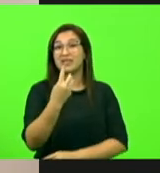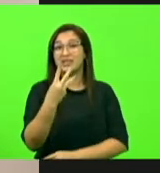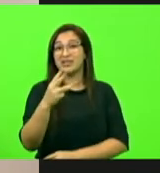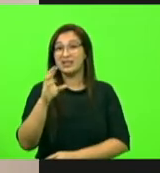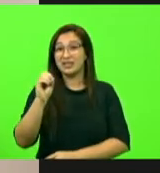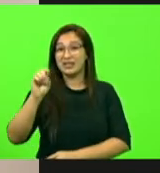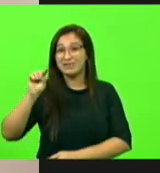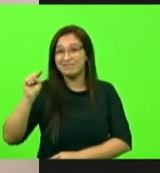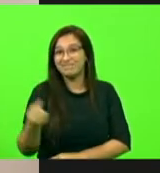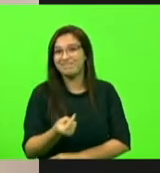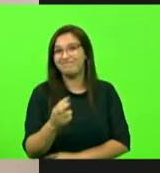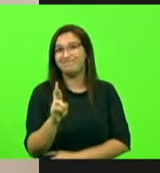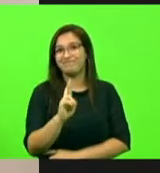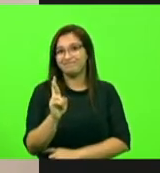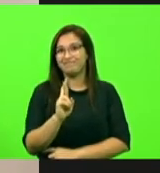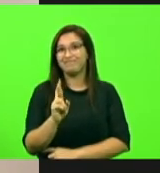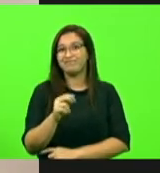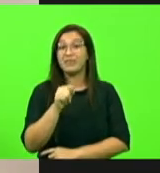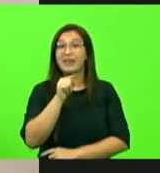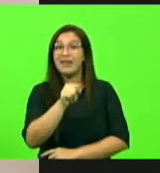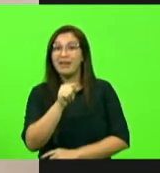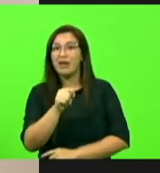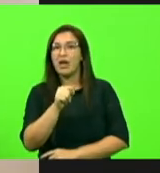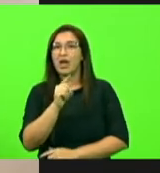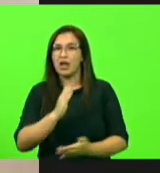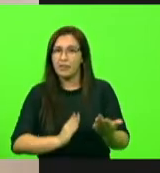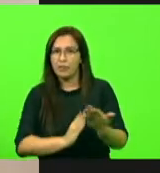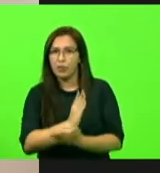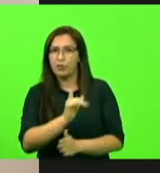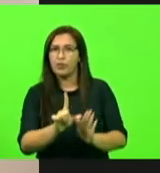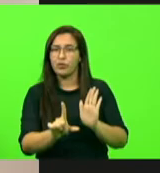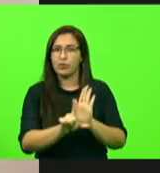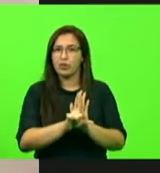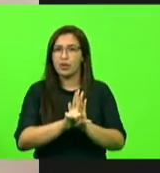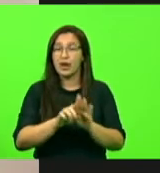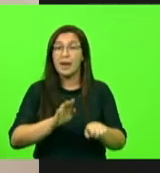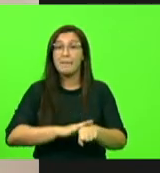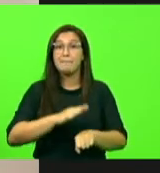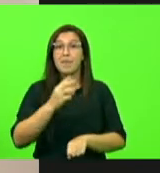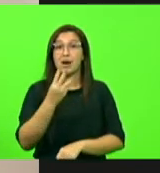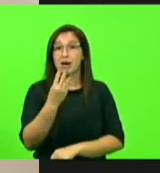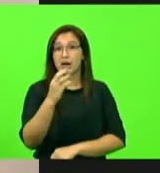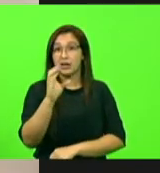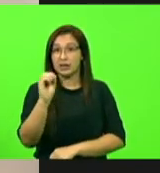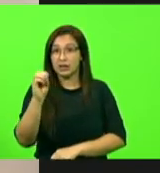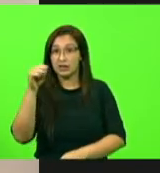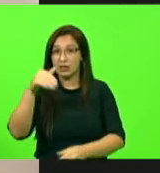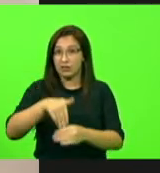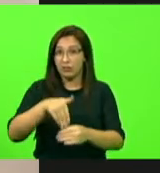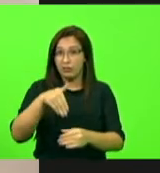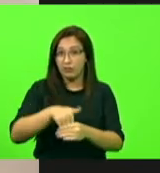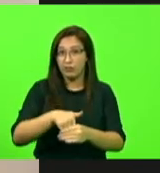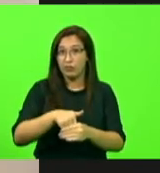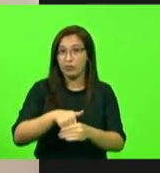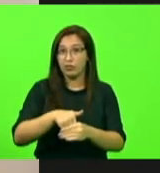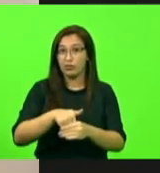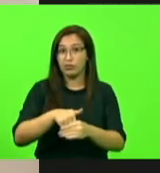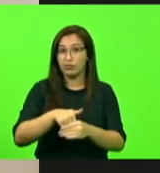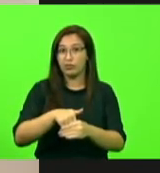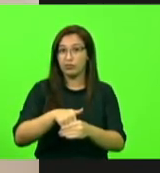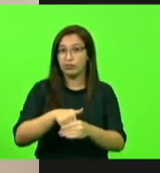E esse pacote aprovado por mais de 30 votos dos 40 deputados,